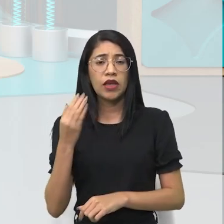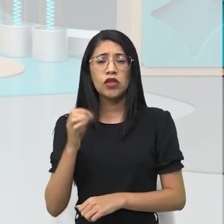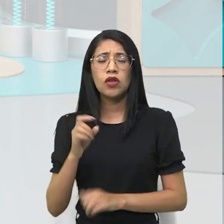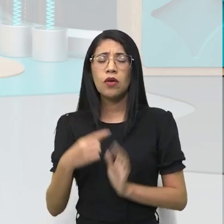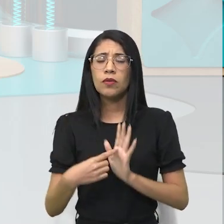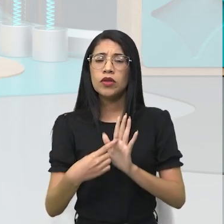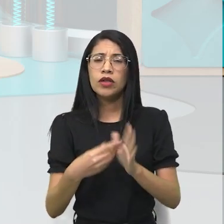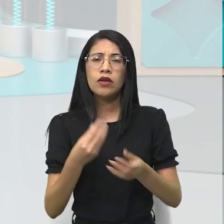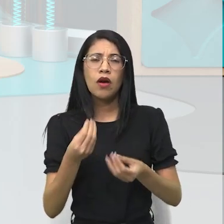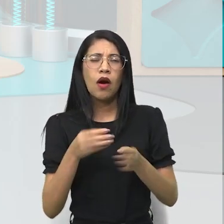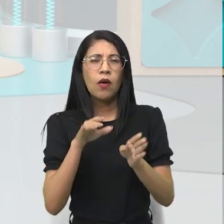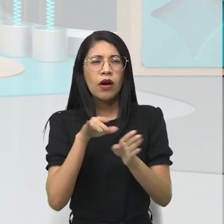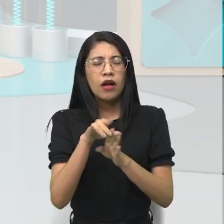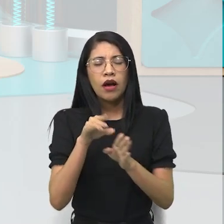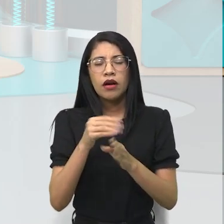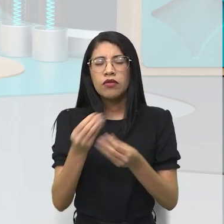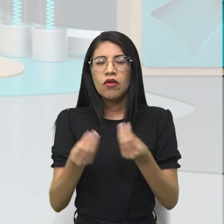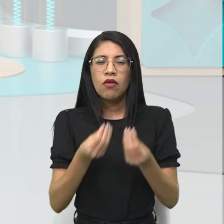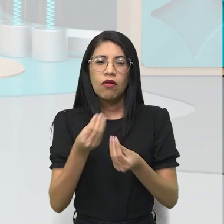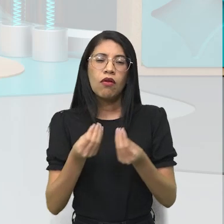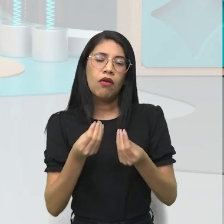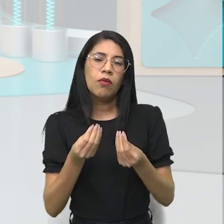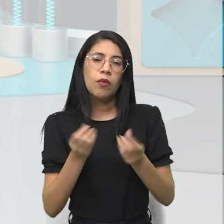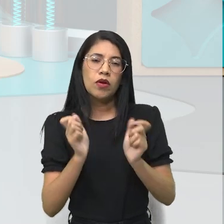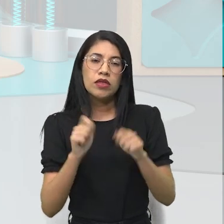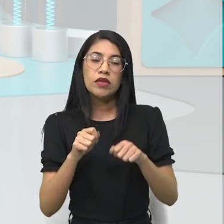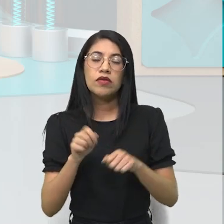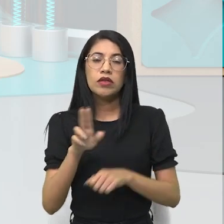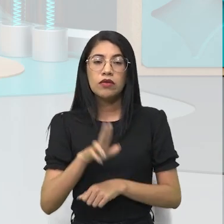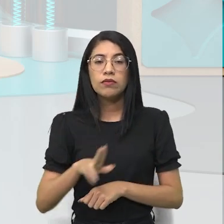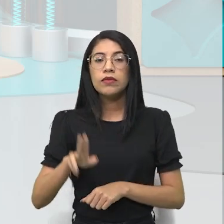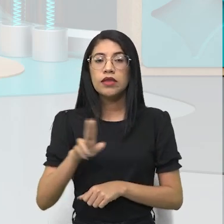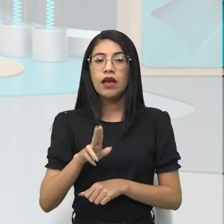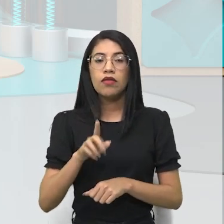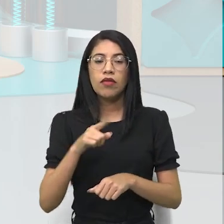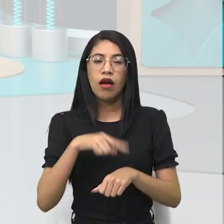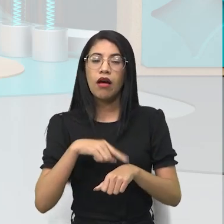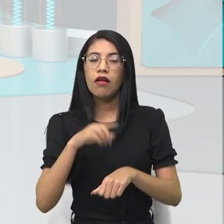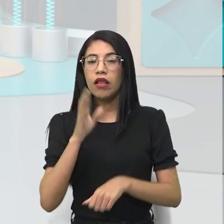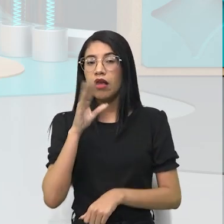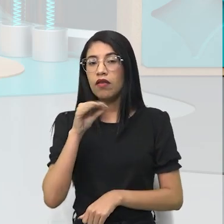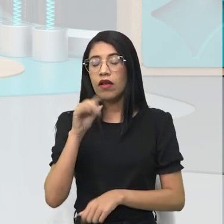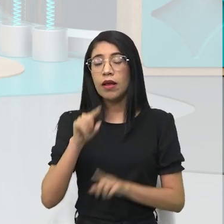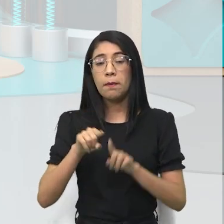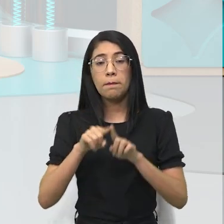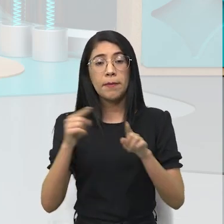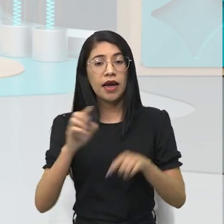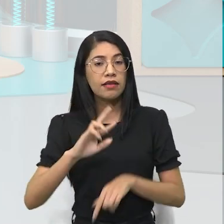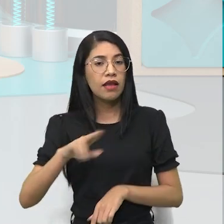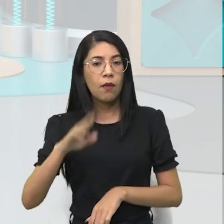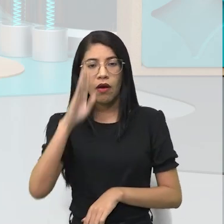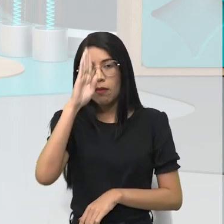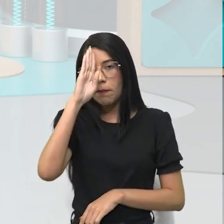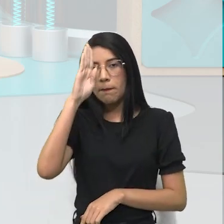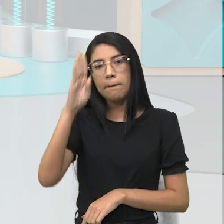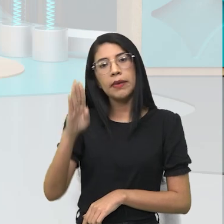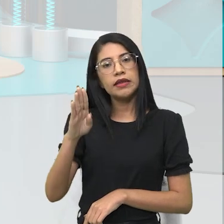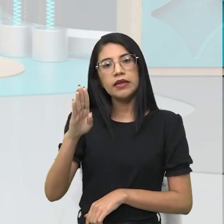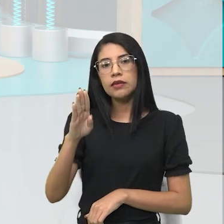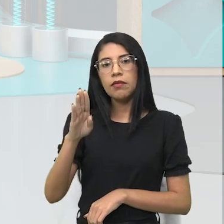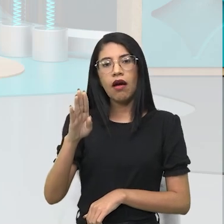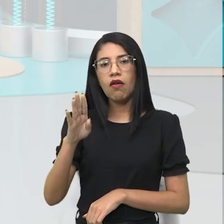norteando, é, dando norte, né, porque a gente estava falando naquele momento, mas ele não era, a principal